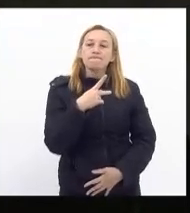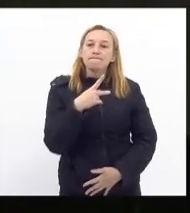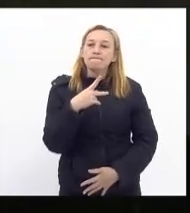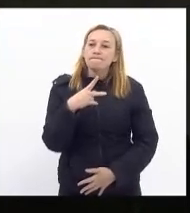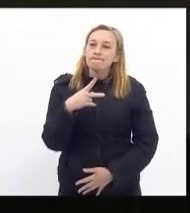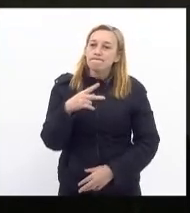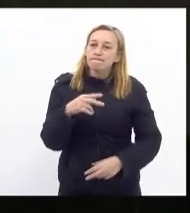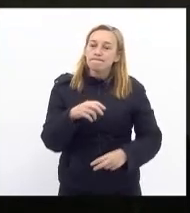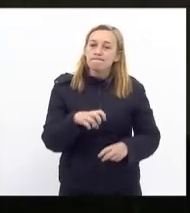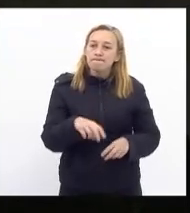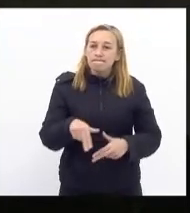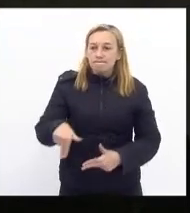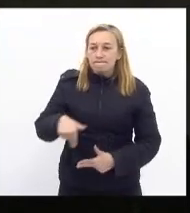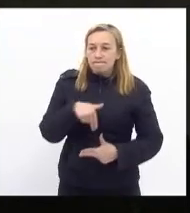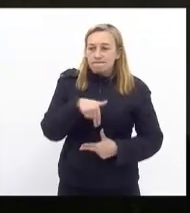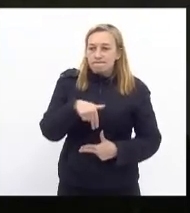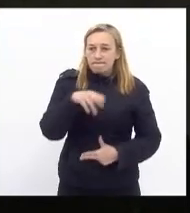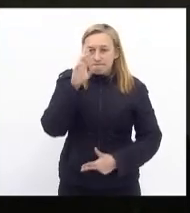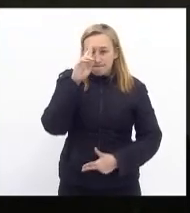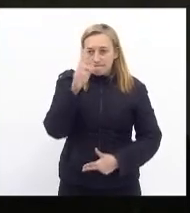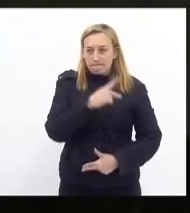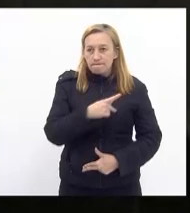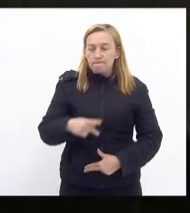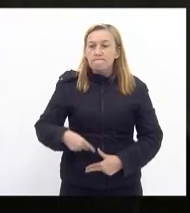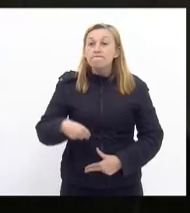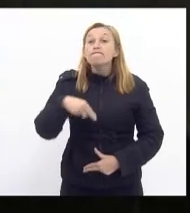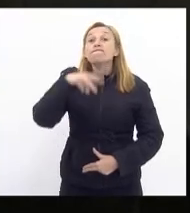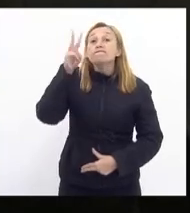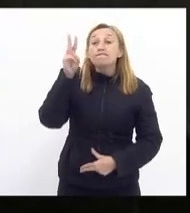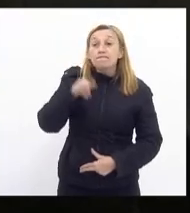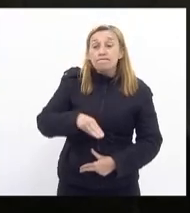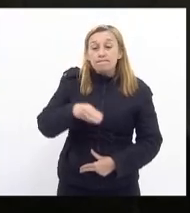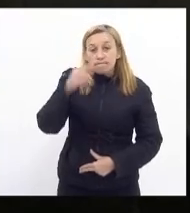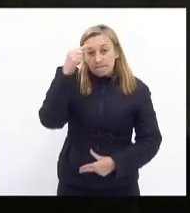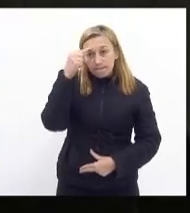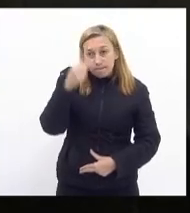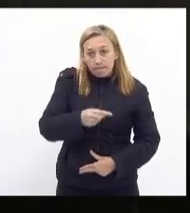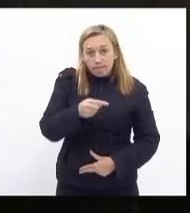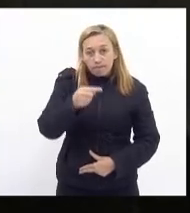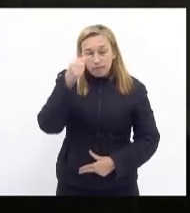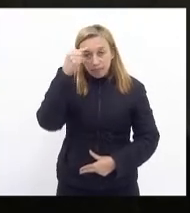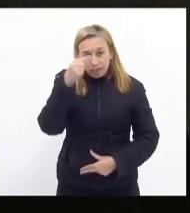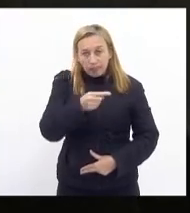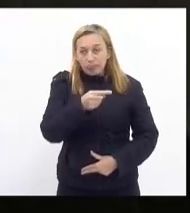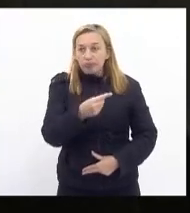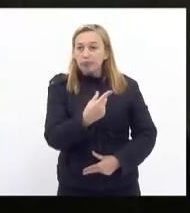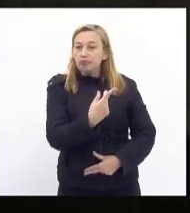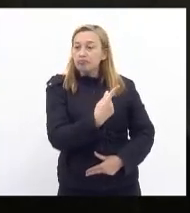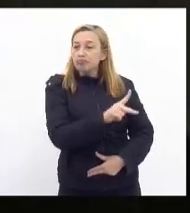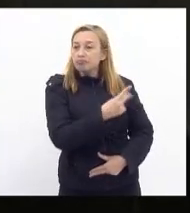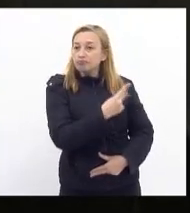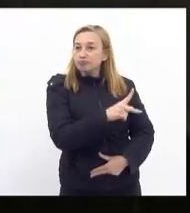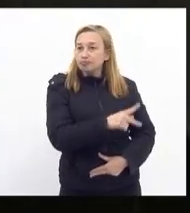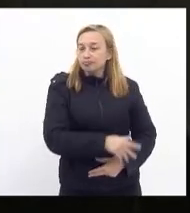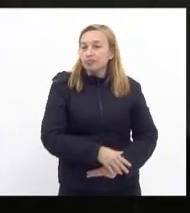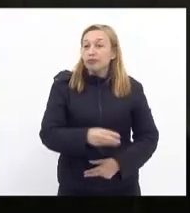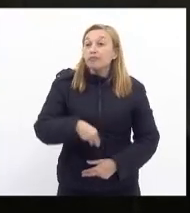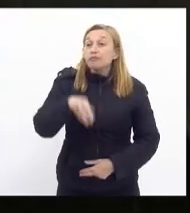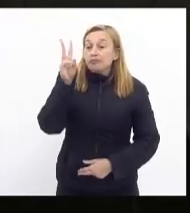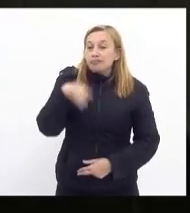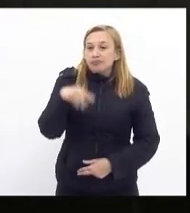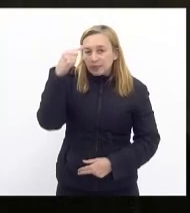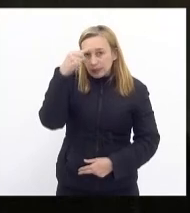porque quem comanda comanda os seus quem comanda